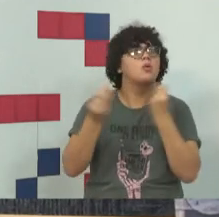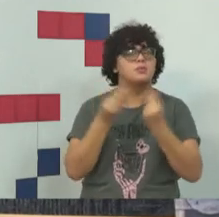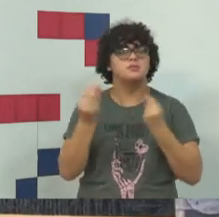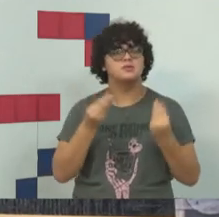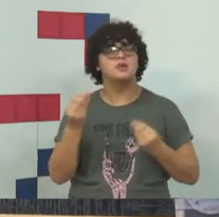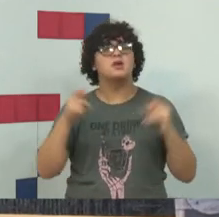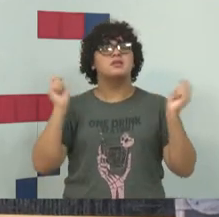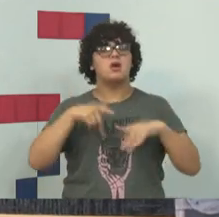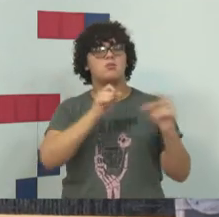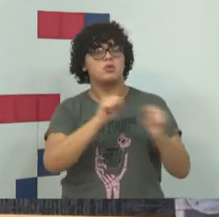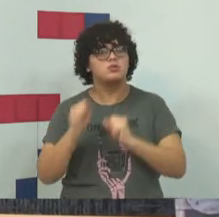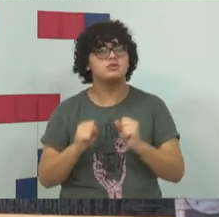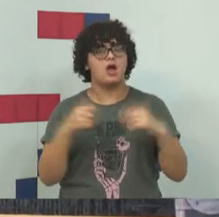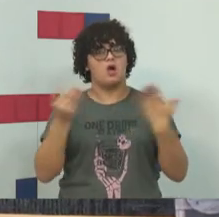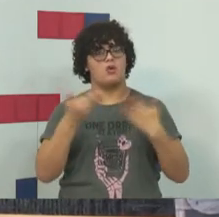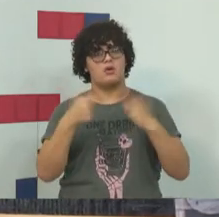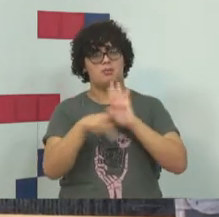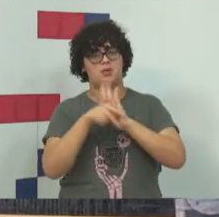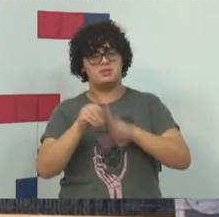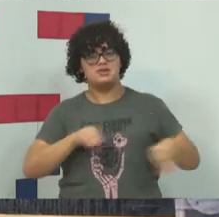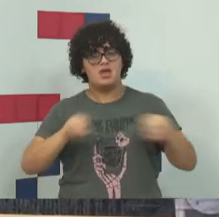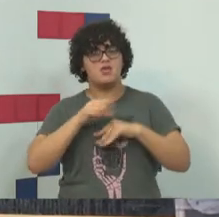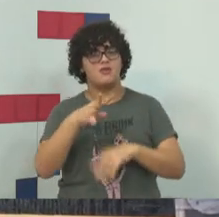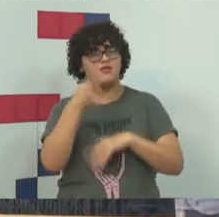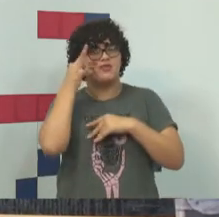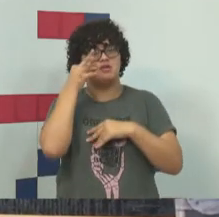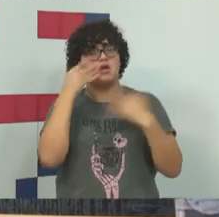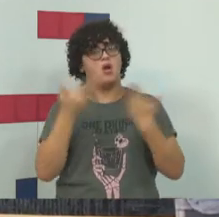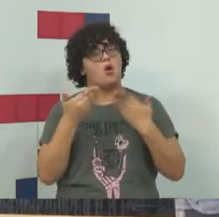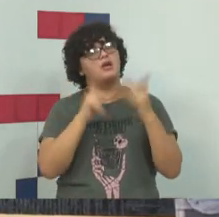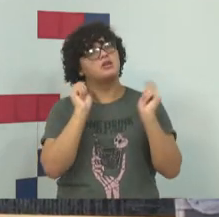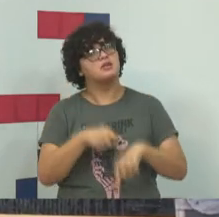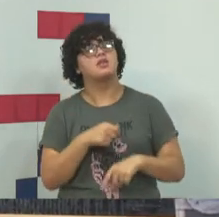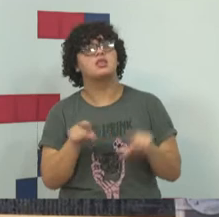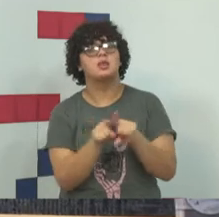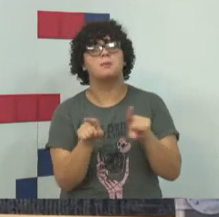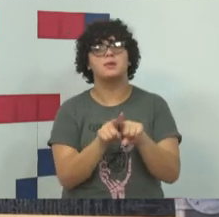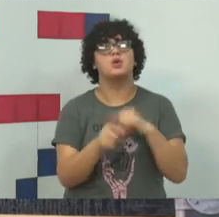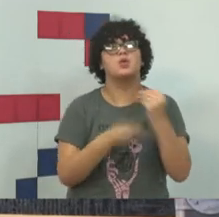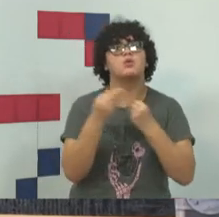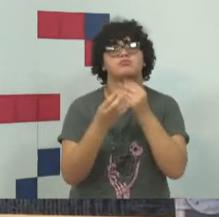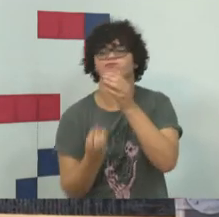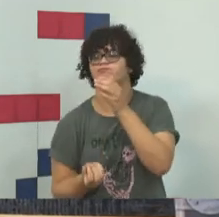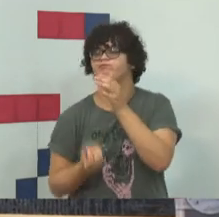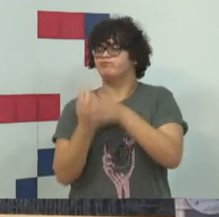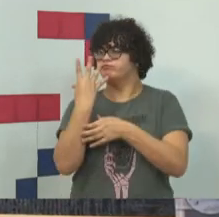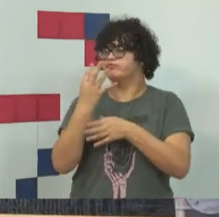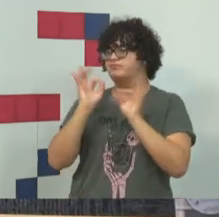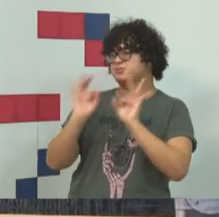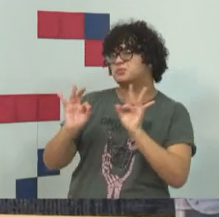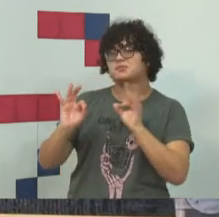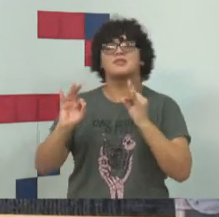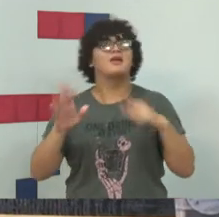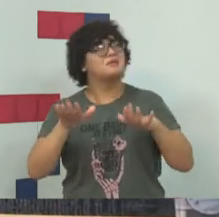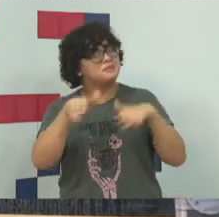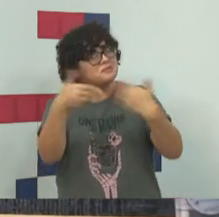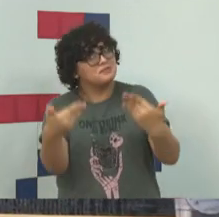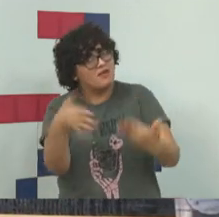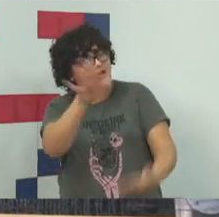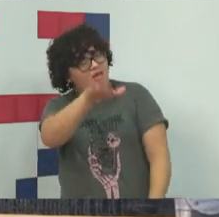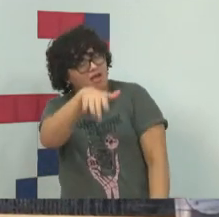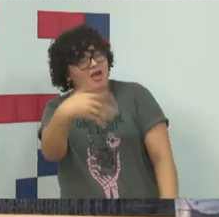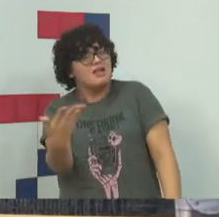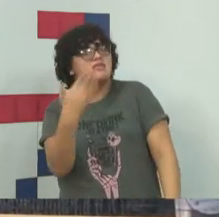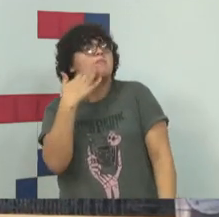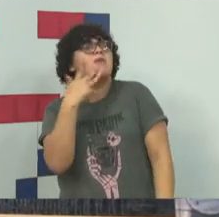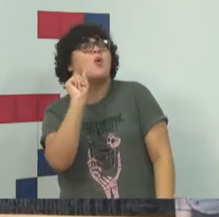para poder, já que nós não temos um território físico, fenomênico, nós temos que criá-lo por ficção jurídica. Então, sendo assim, não é